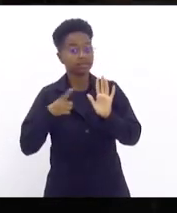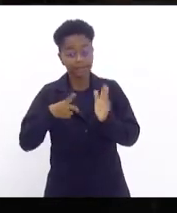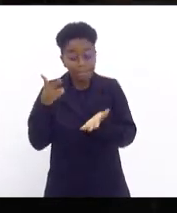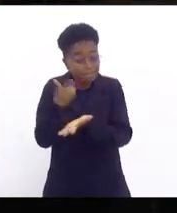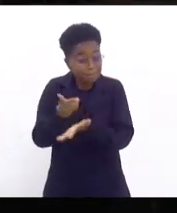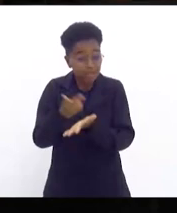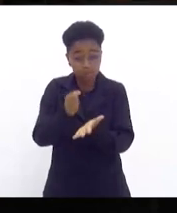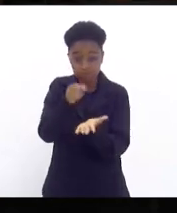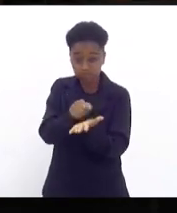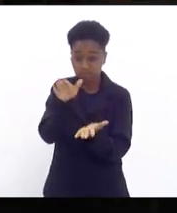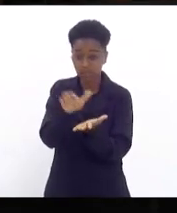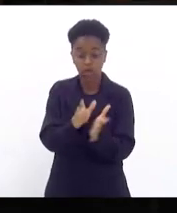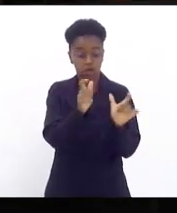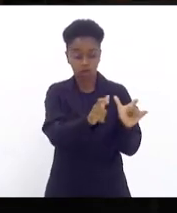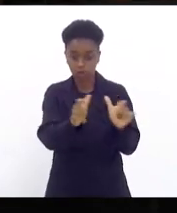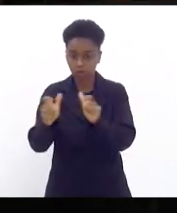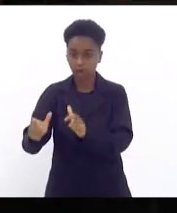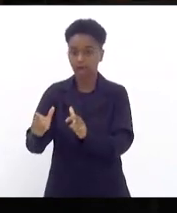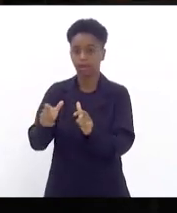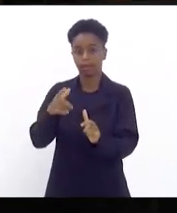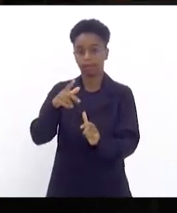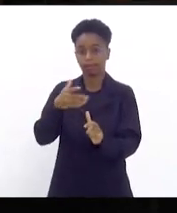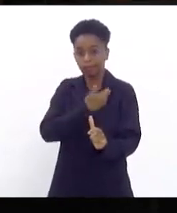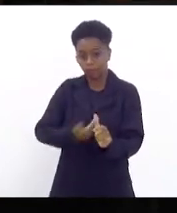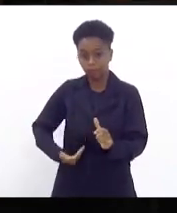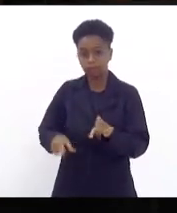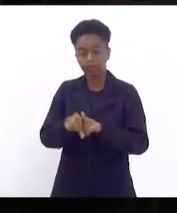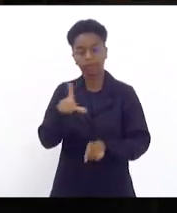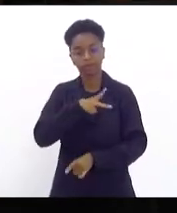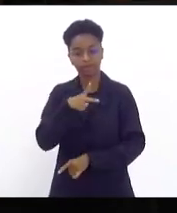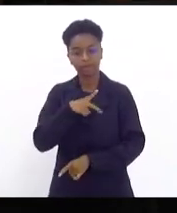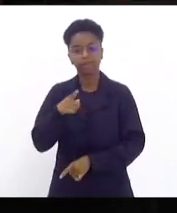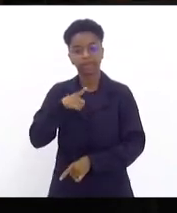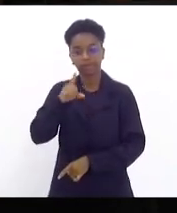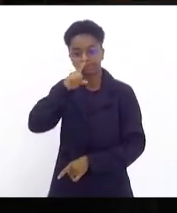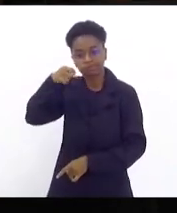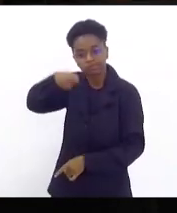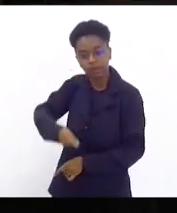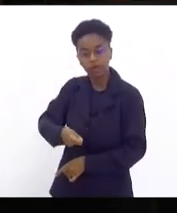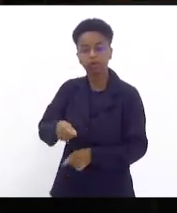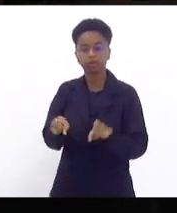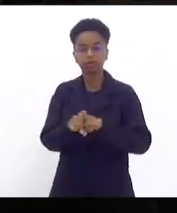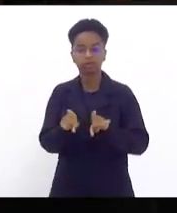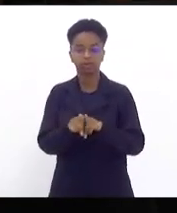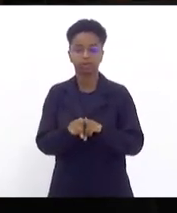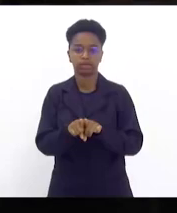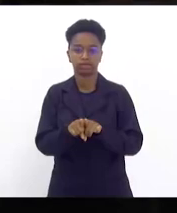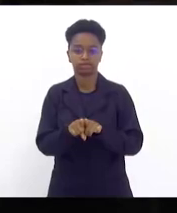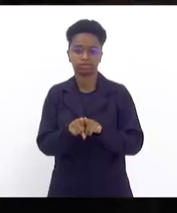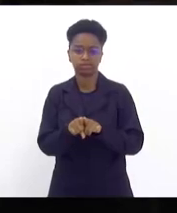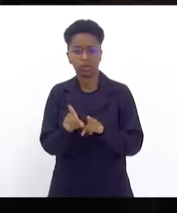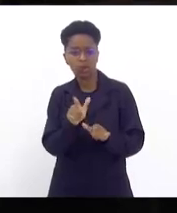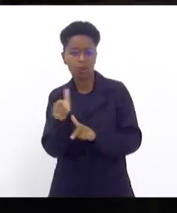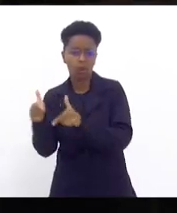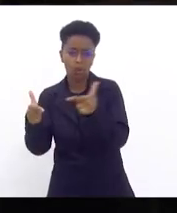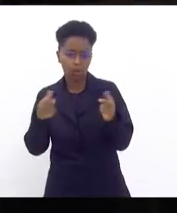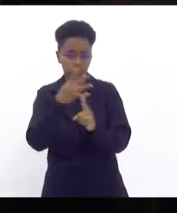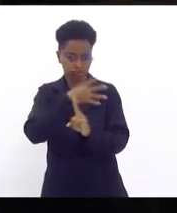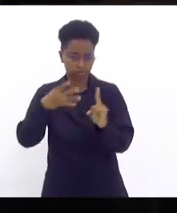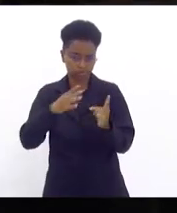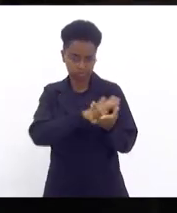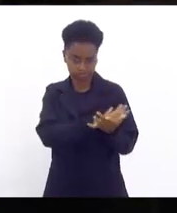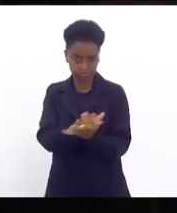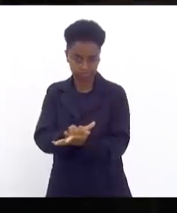para estabelecimentos públicos e privados que cometem machismo e algumas formas de homofobia.